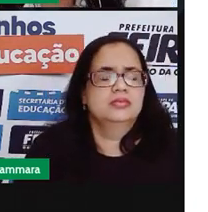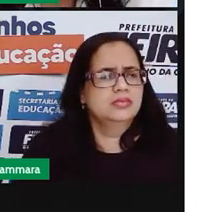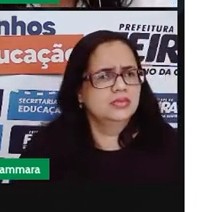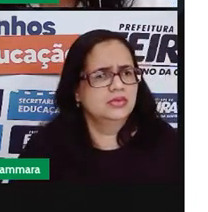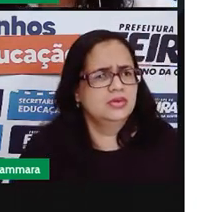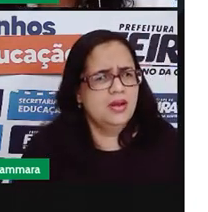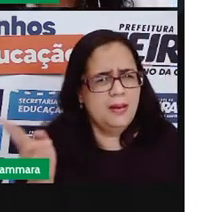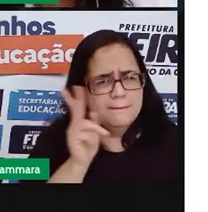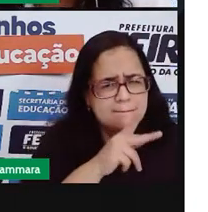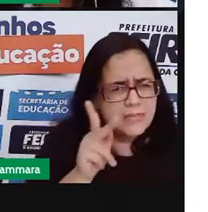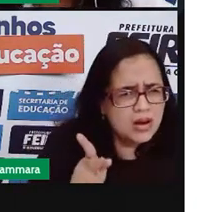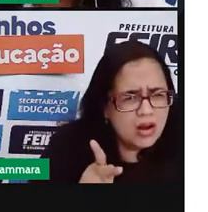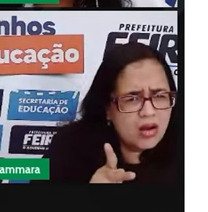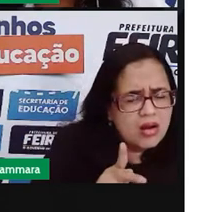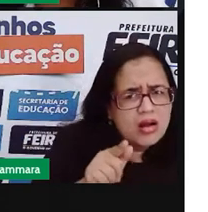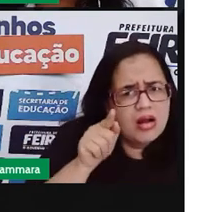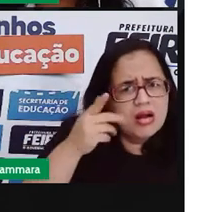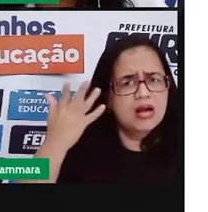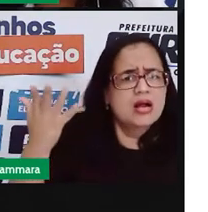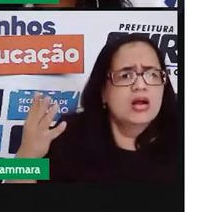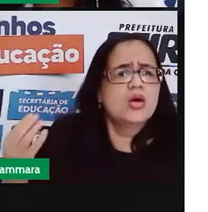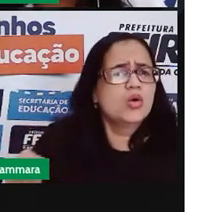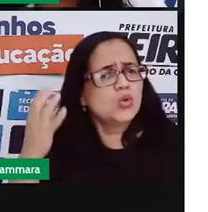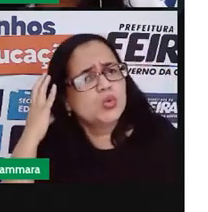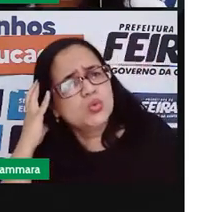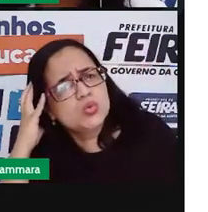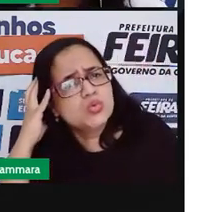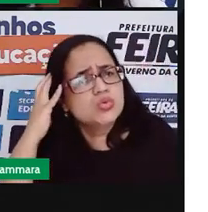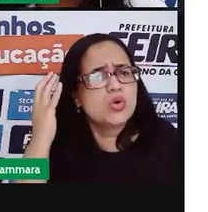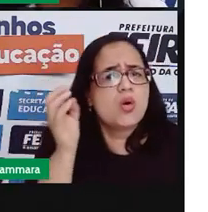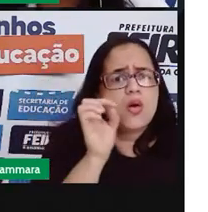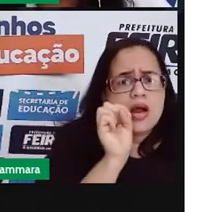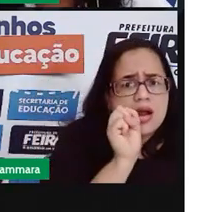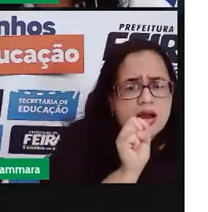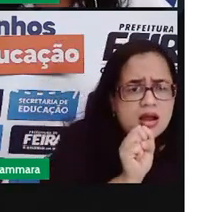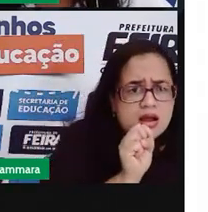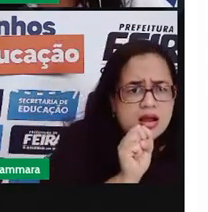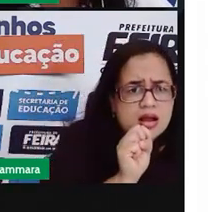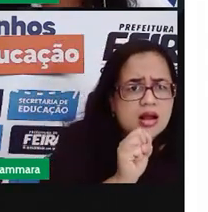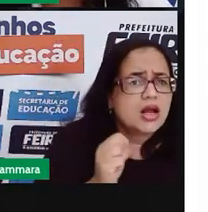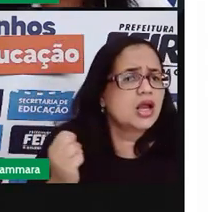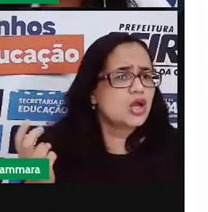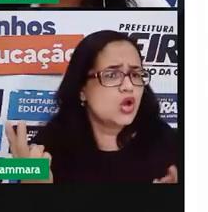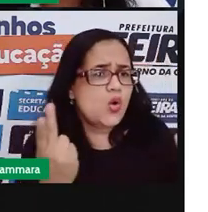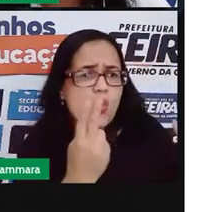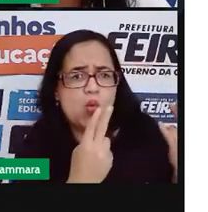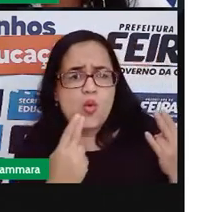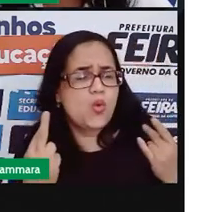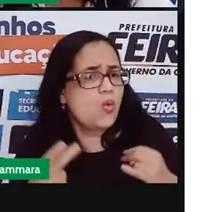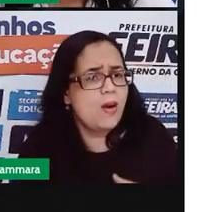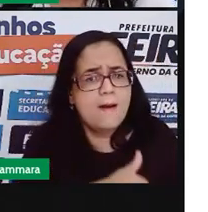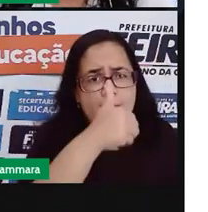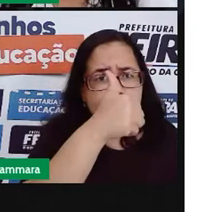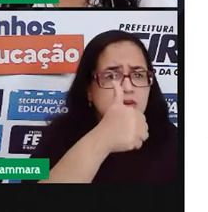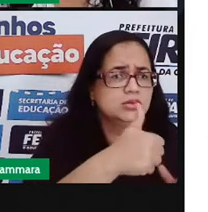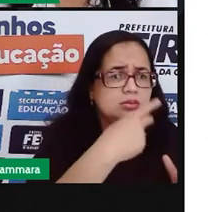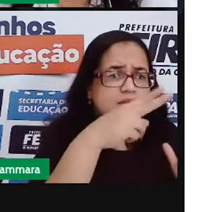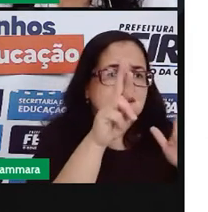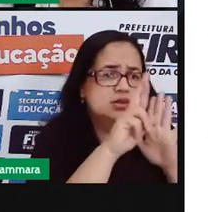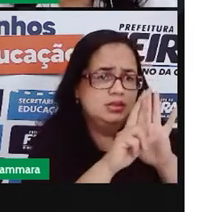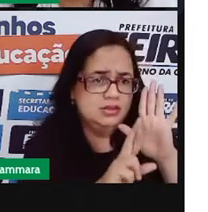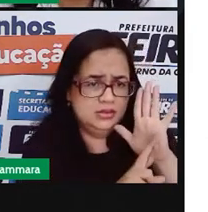Proélida, ele tem som de S, igual às duas primeiras regras.